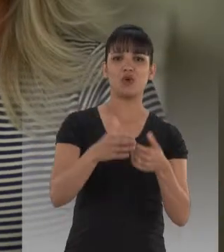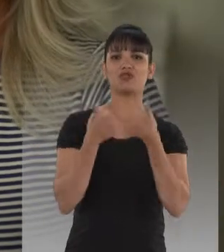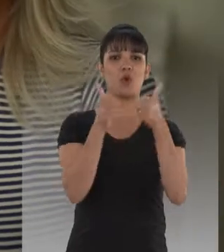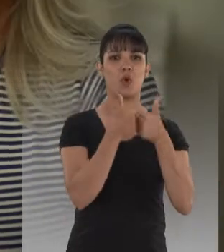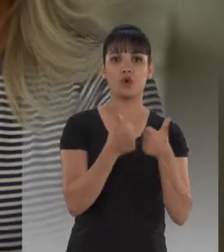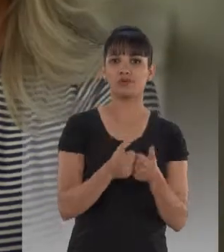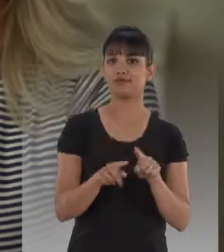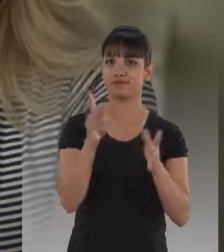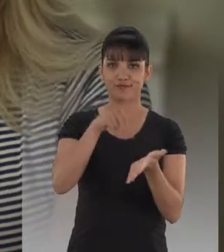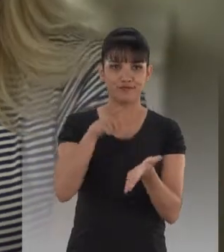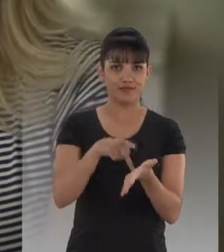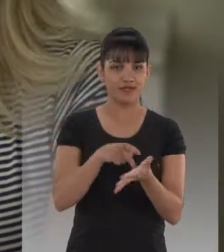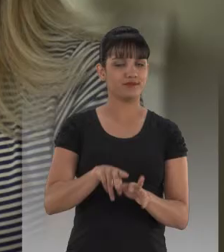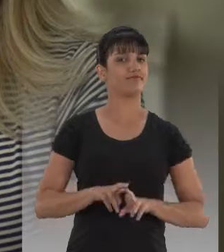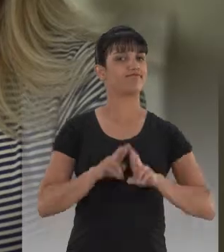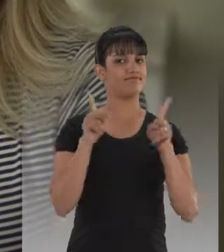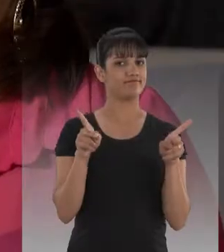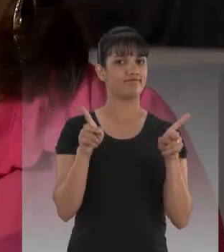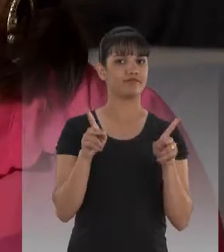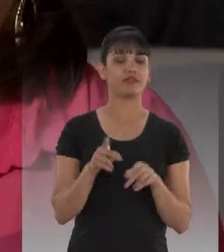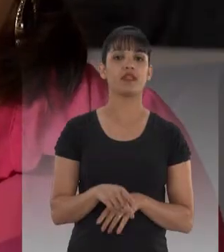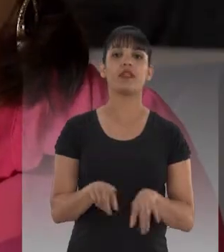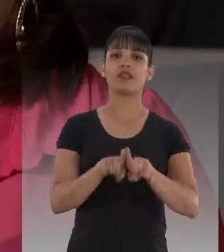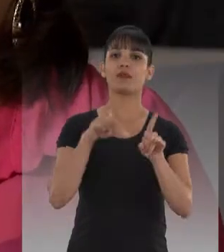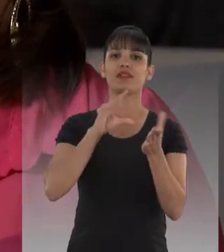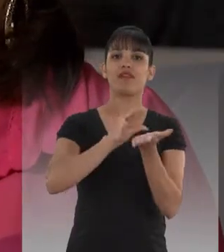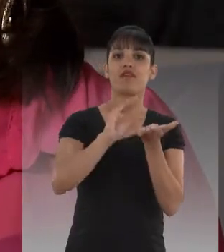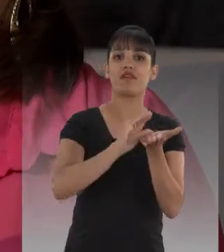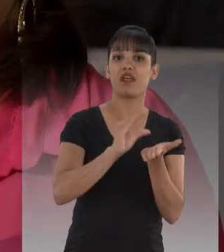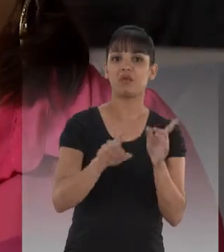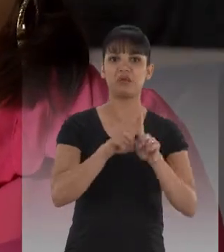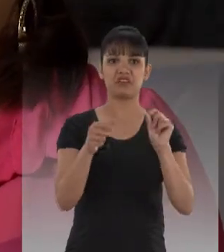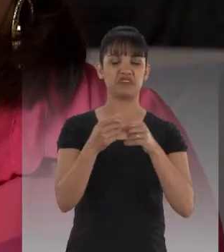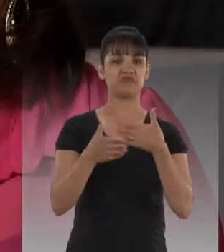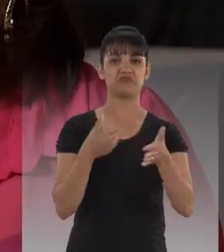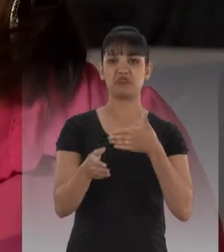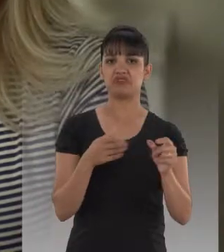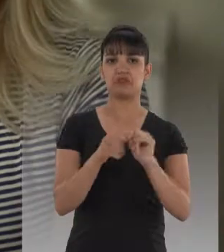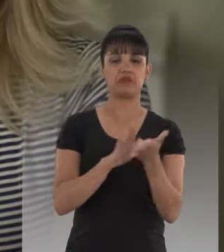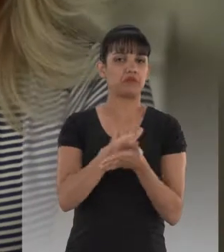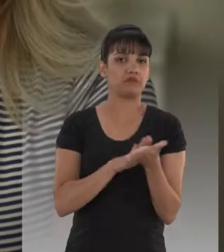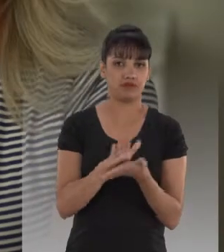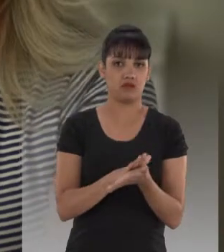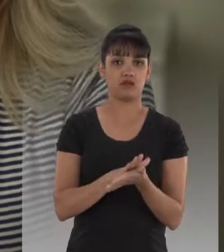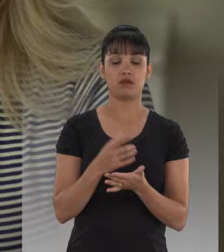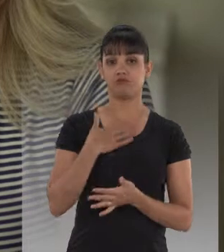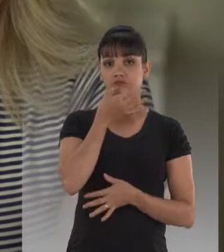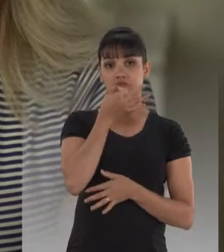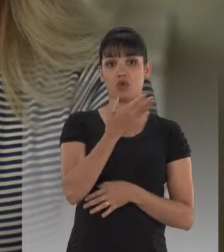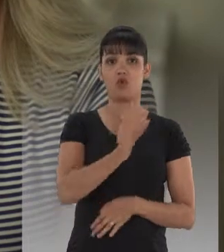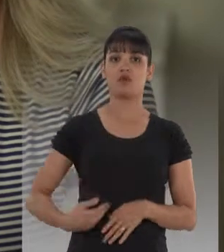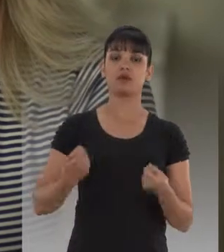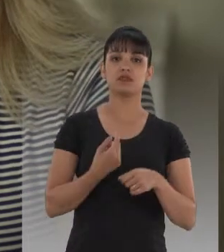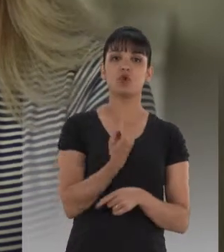ônibus e etc, etc. Mas não é assim que funciona na prática. Vem a verba para fazer e não faz, faz de qualquer jeito. Eu acho que os nossos governantes,